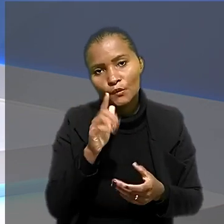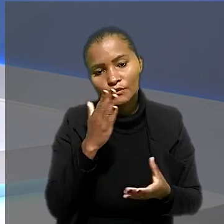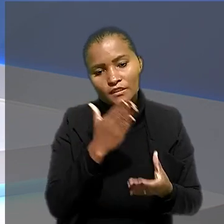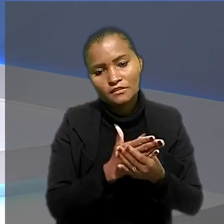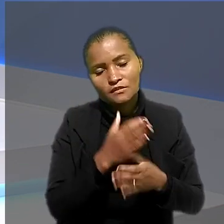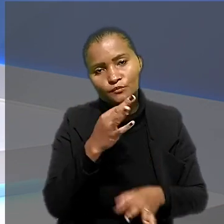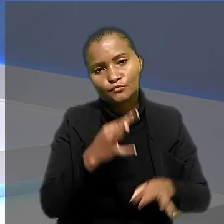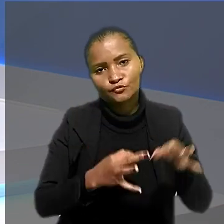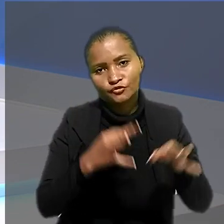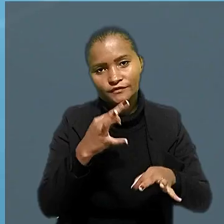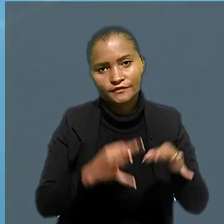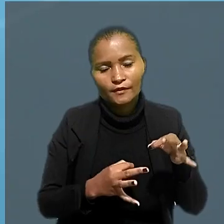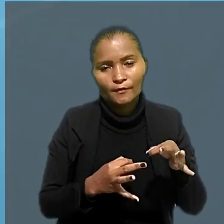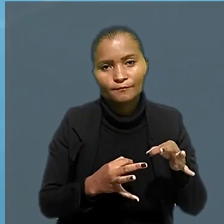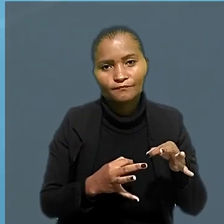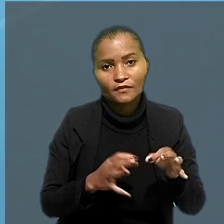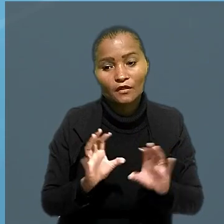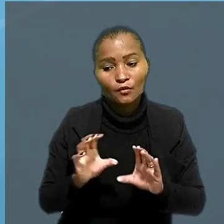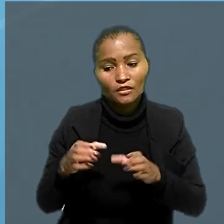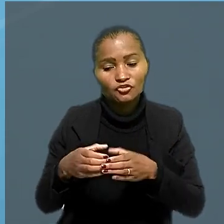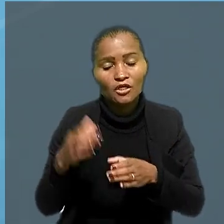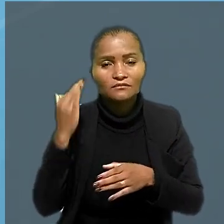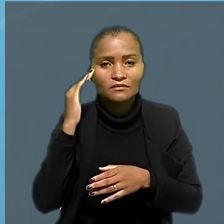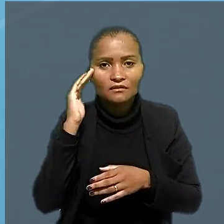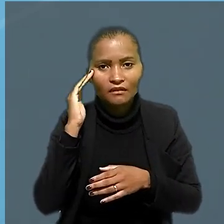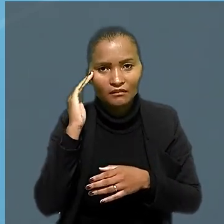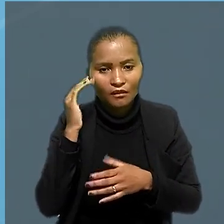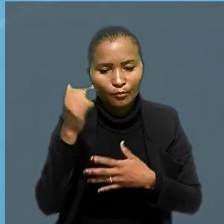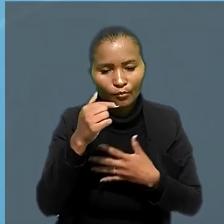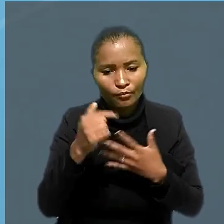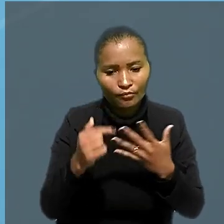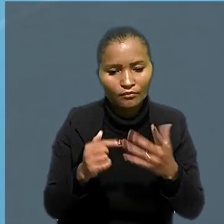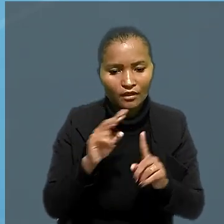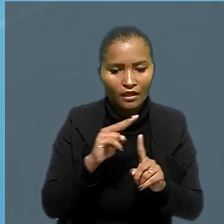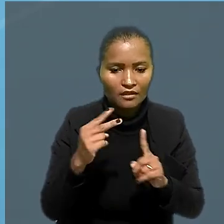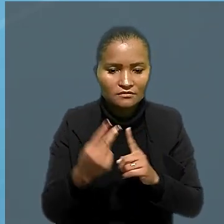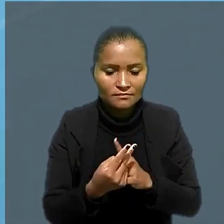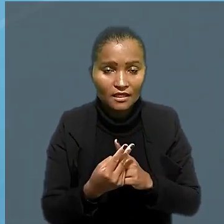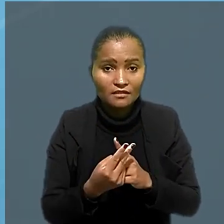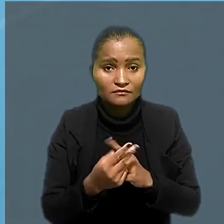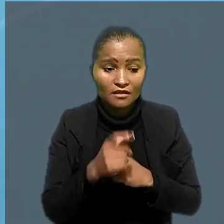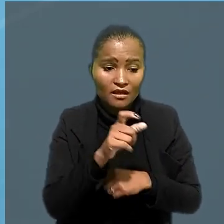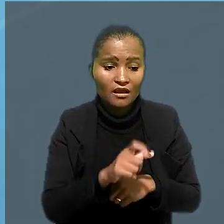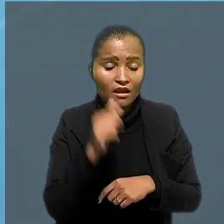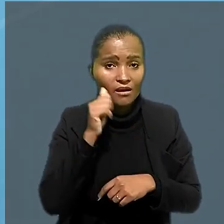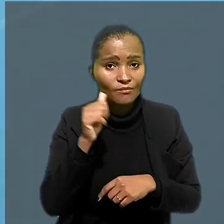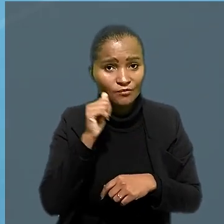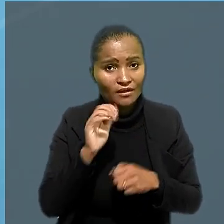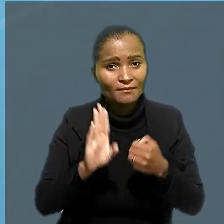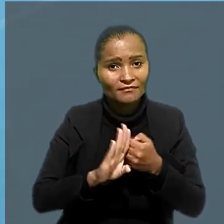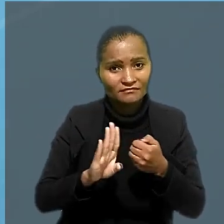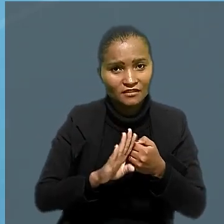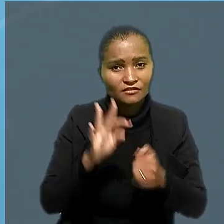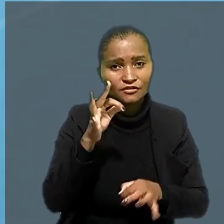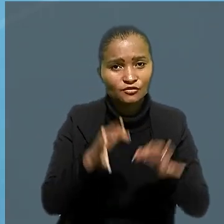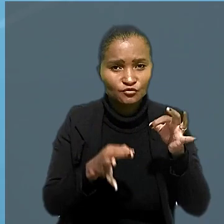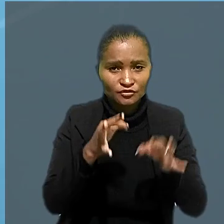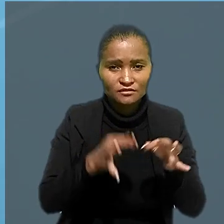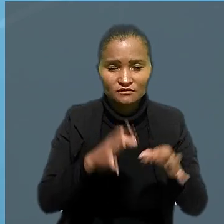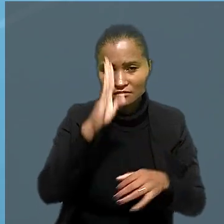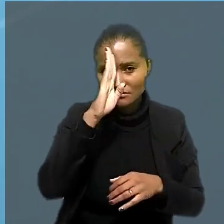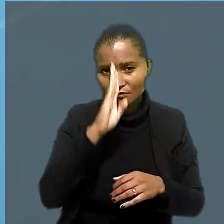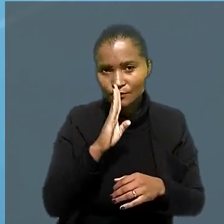em ação judicial. O colegiado levou em conta, entre outros aspectos, o fato de a trabalhadora ser beneficiária da justiça